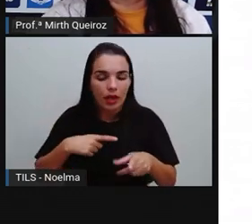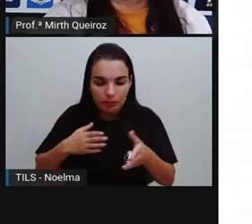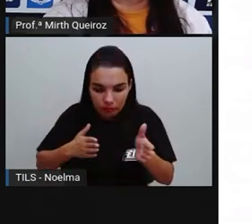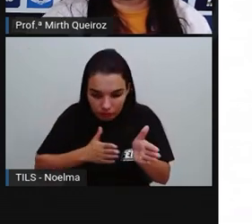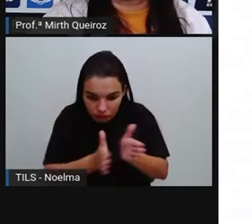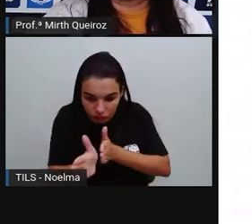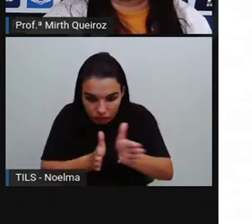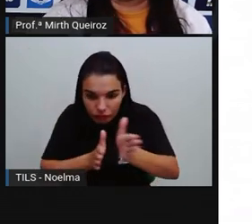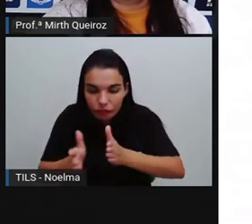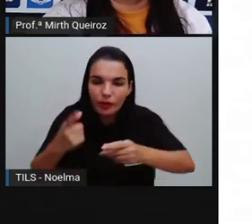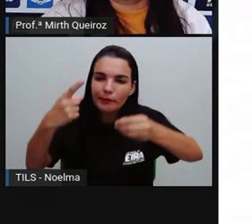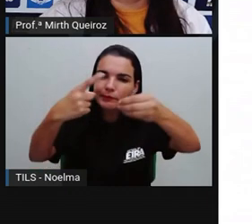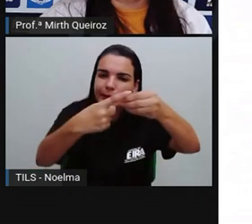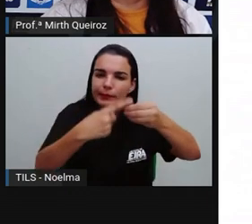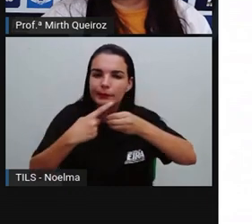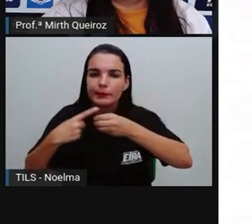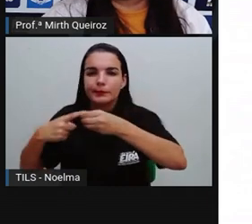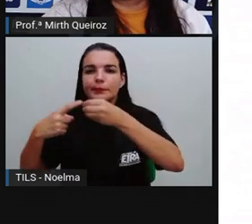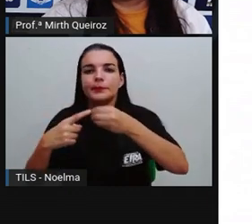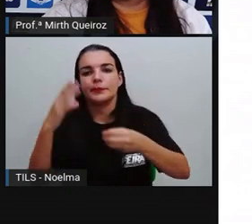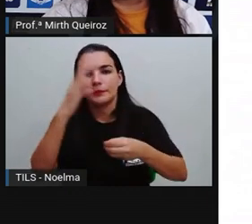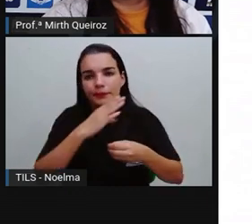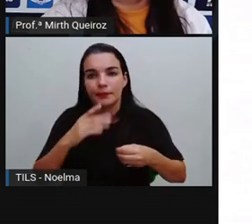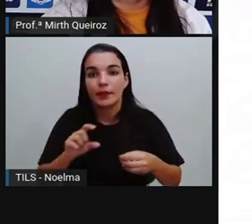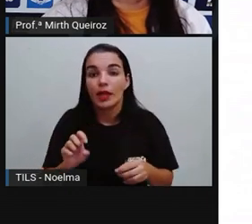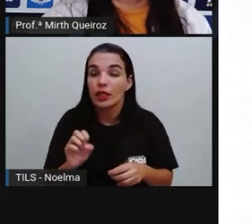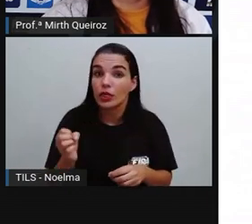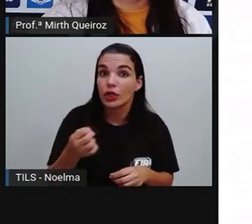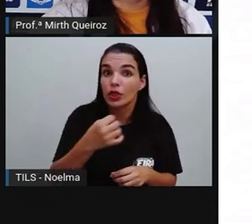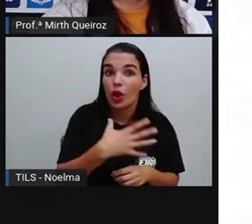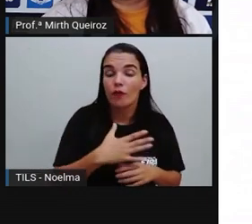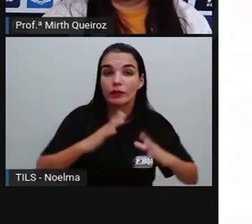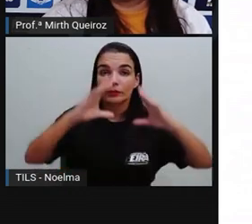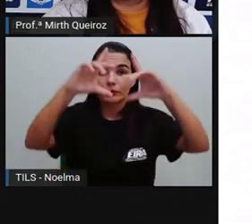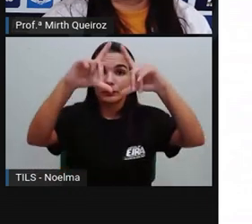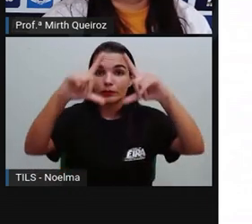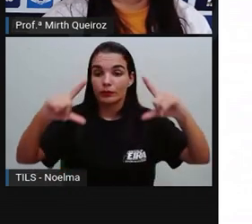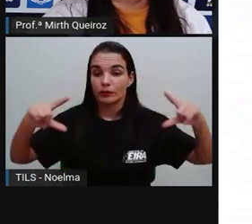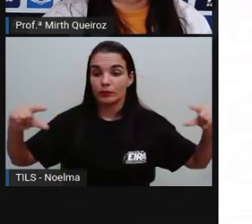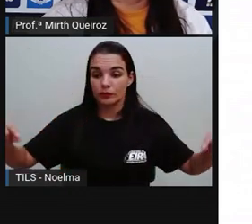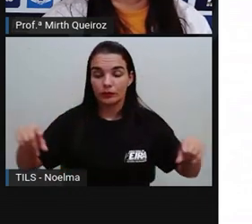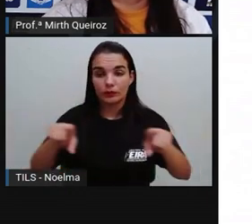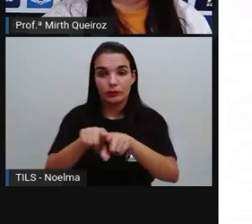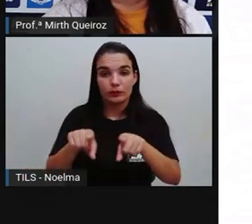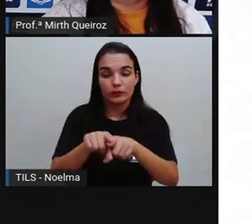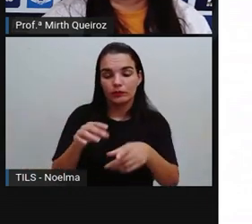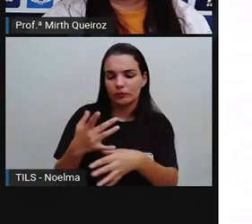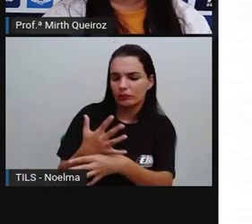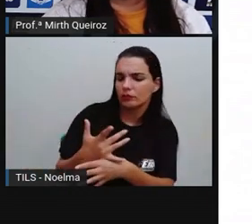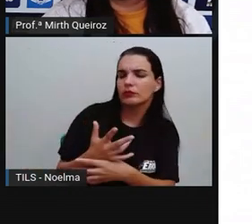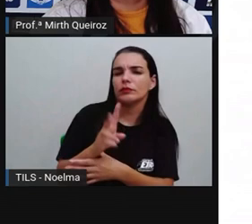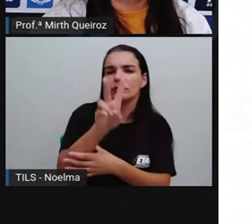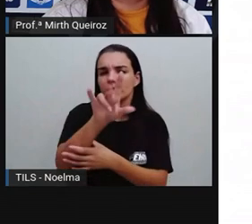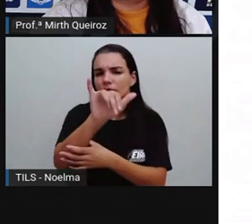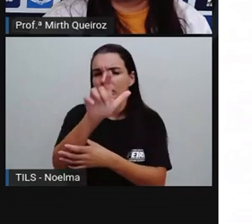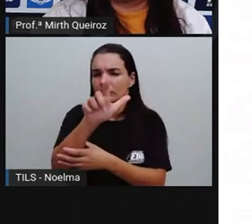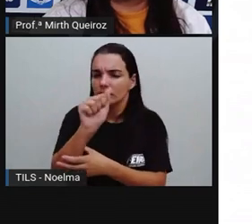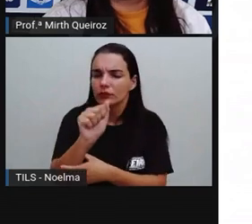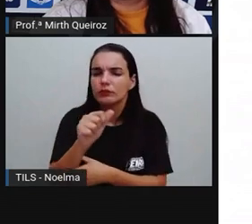do Brasil. Novas aldeias e vilas foram se formando para poder oferecer pouso,